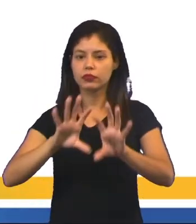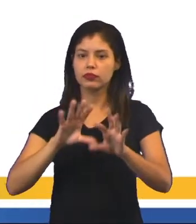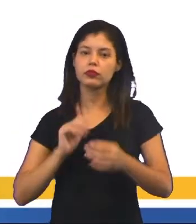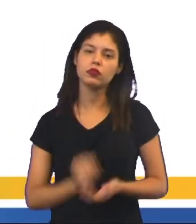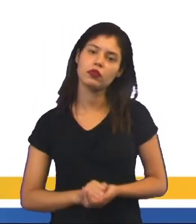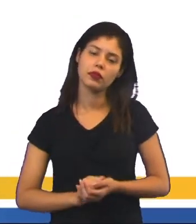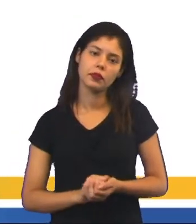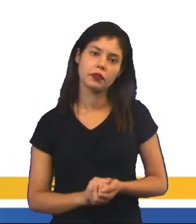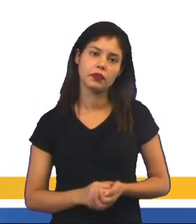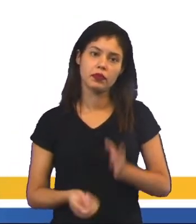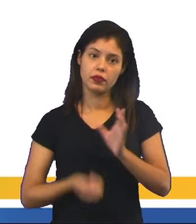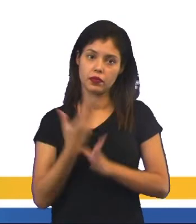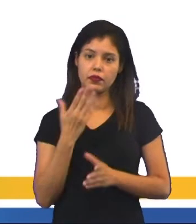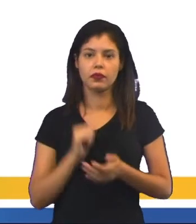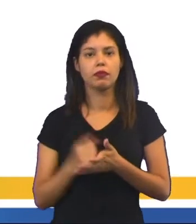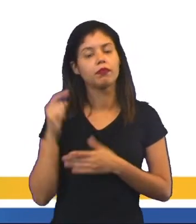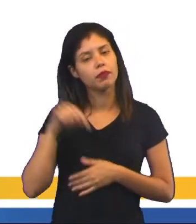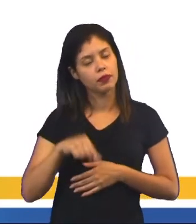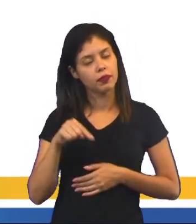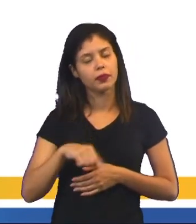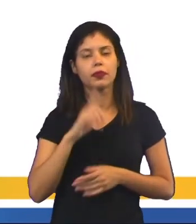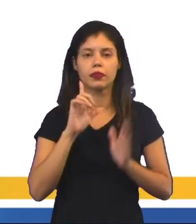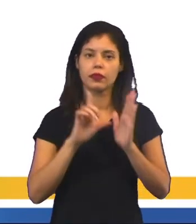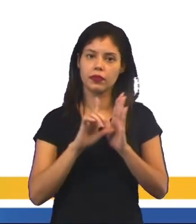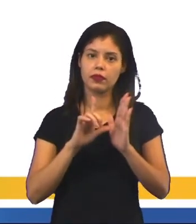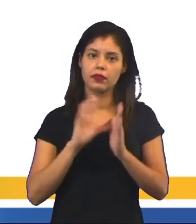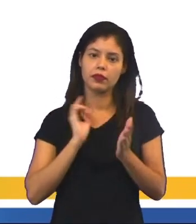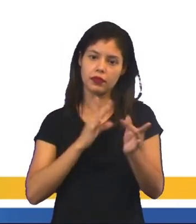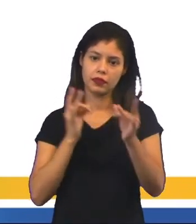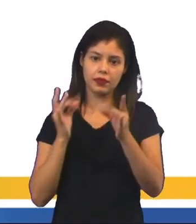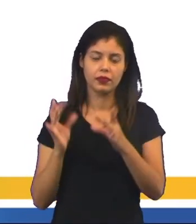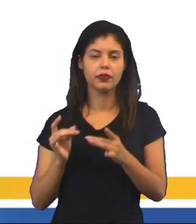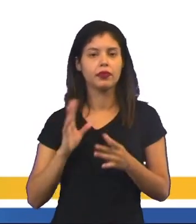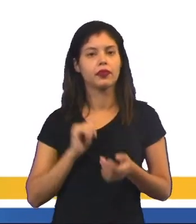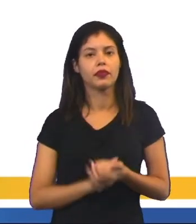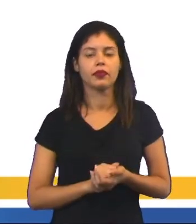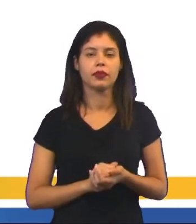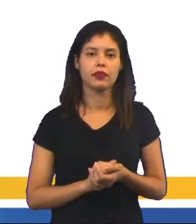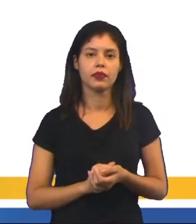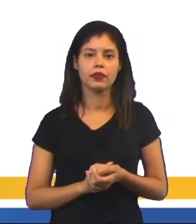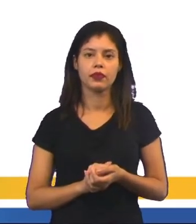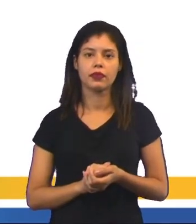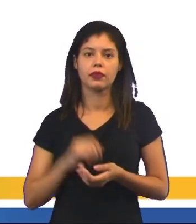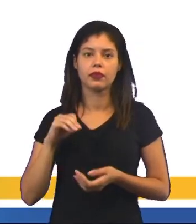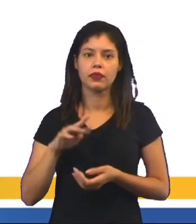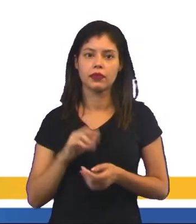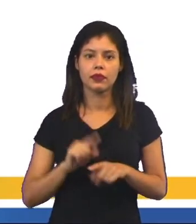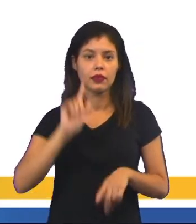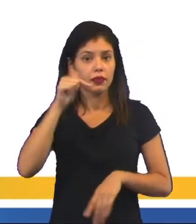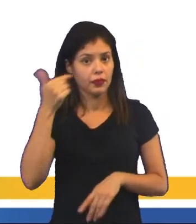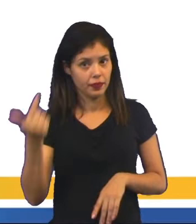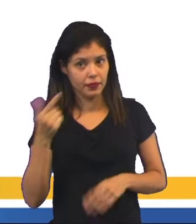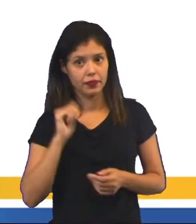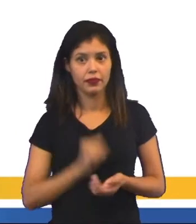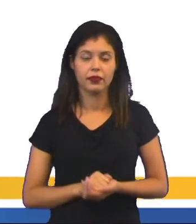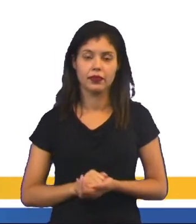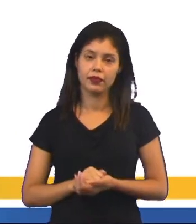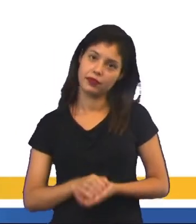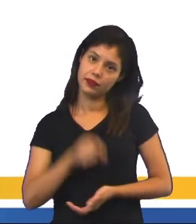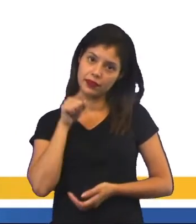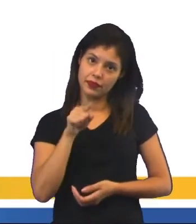aí assim que ele foi lançado e chegou nas lojas que vendiam esses aparelhos da Motorola. Por outro lado,